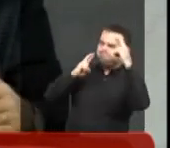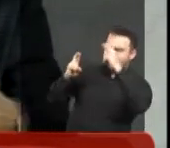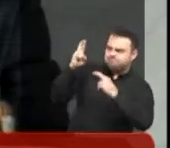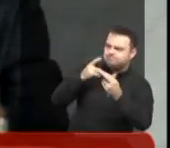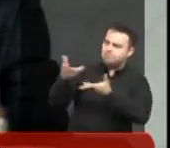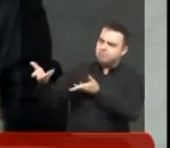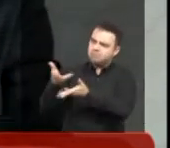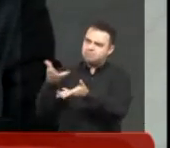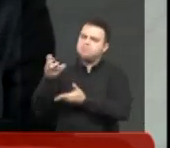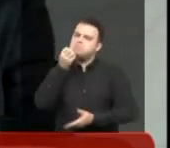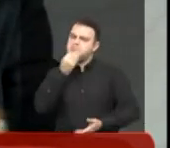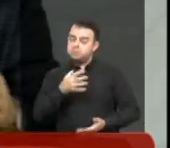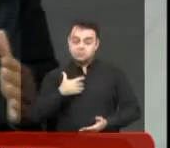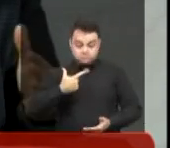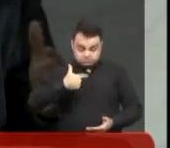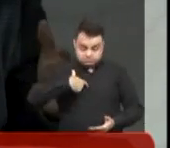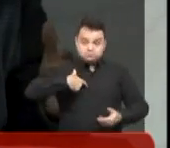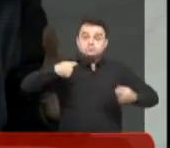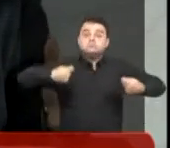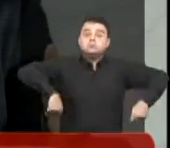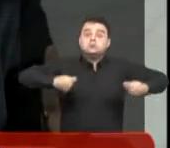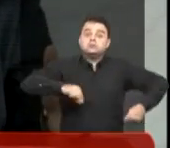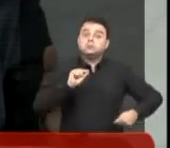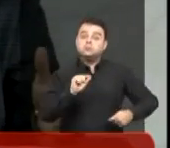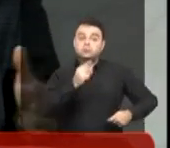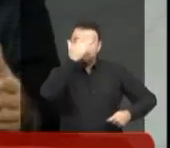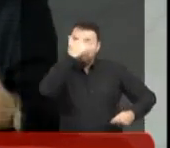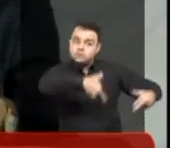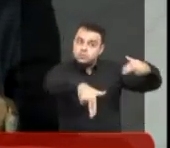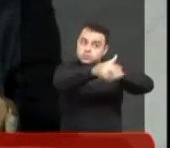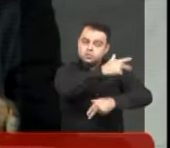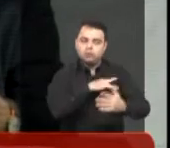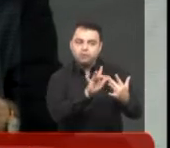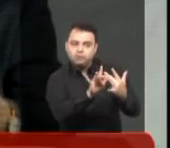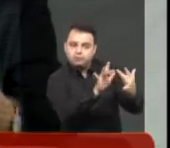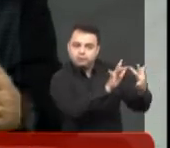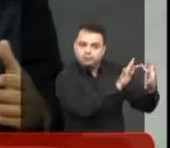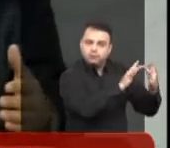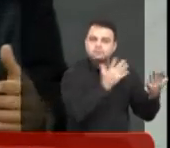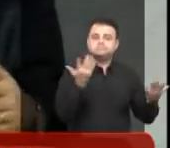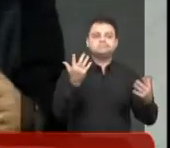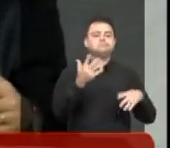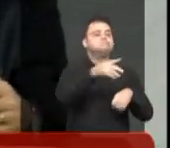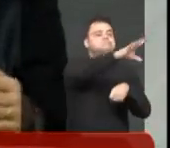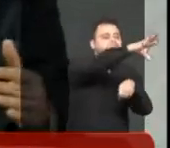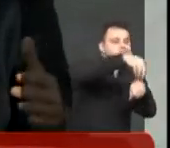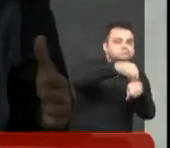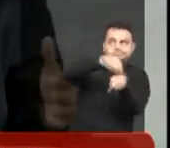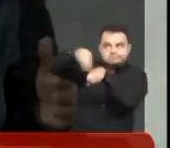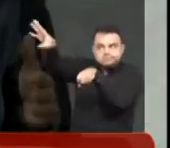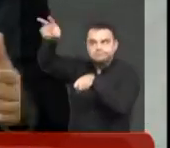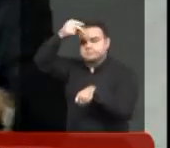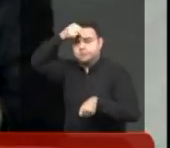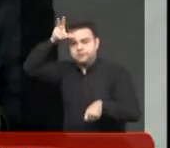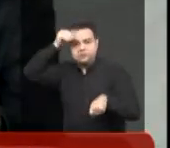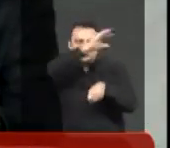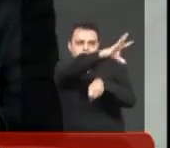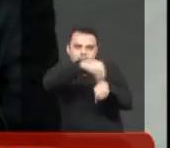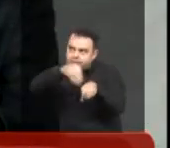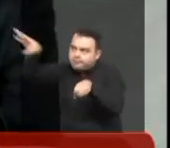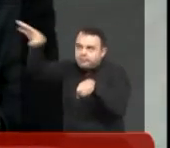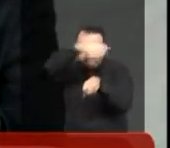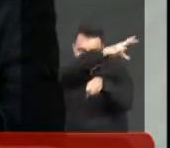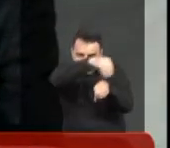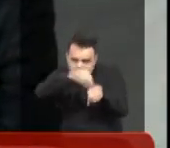agir também como um intermediário entre os administrados e a administração. Então, é isso que eu tenho feito. Muitas vezes a gente traz